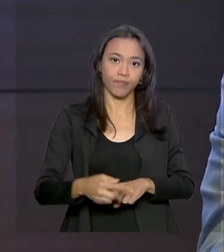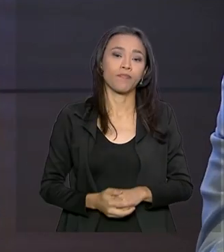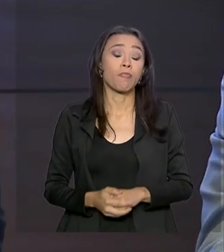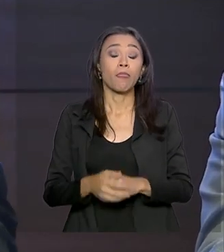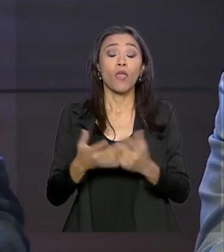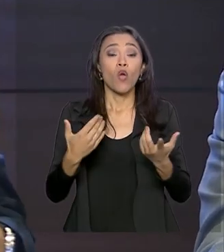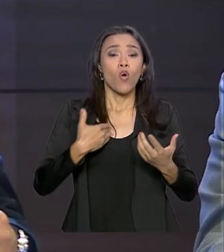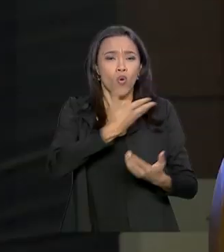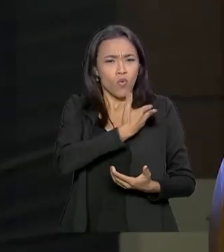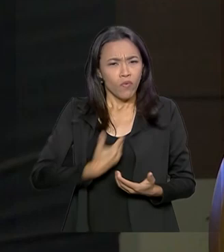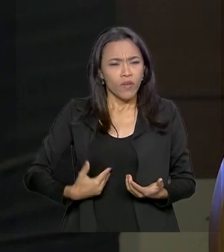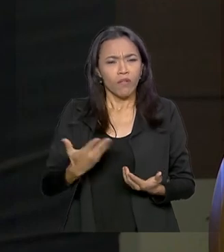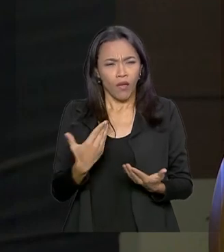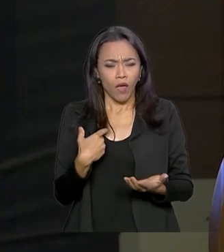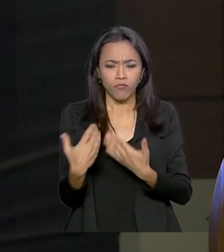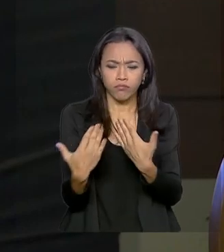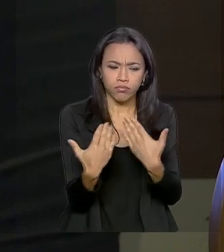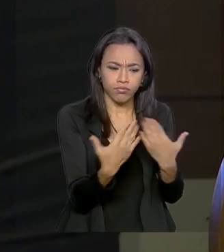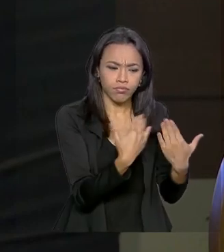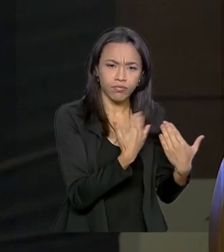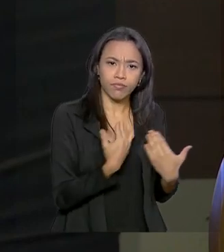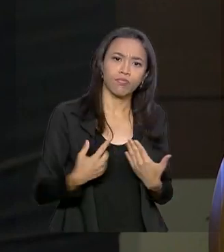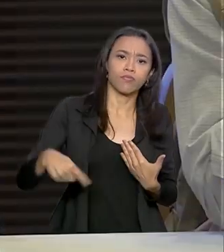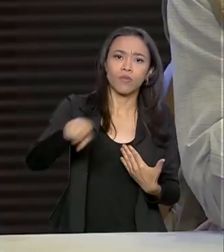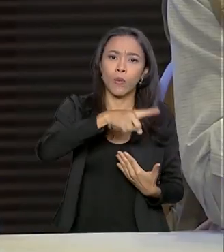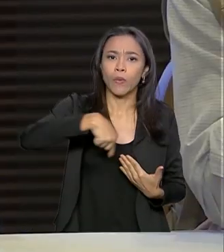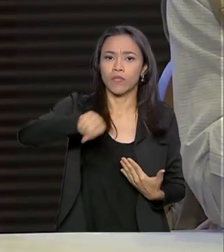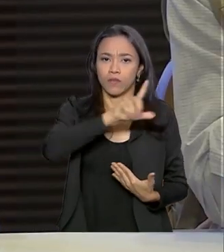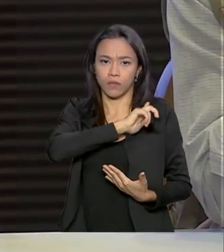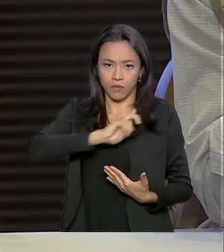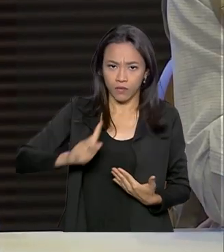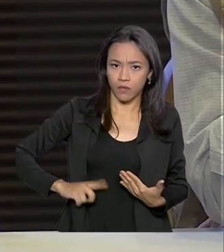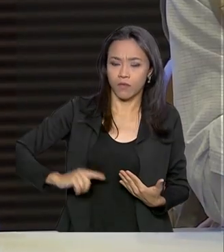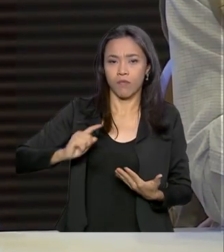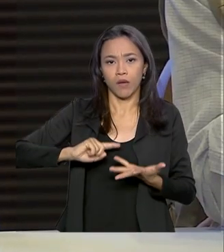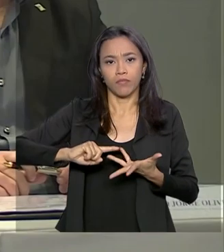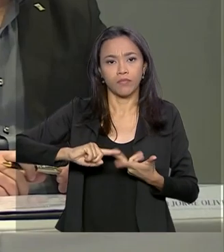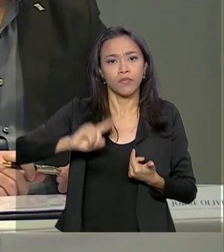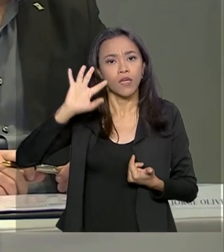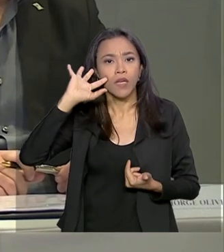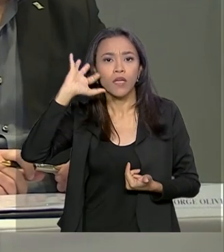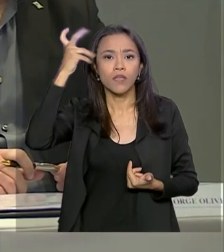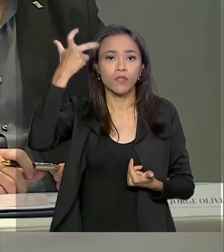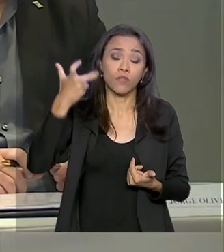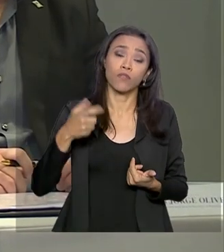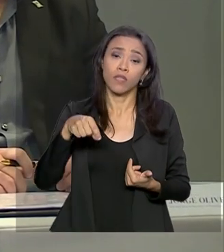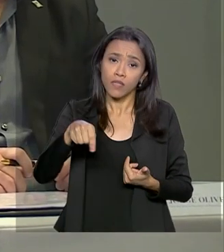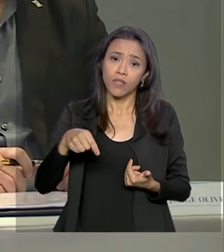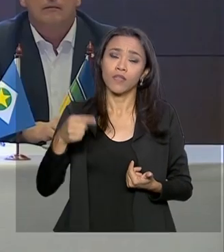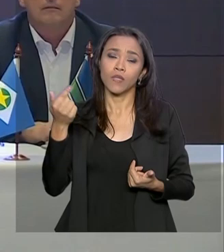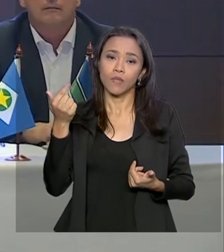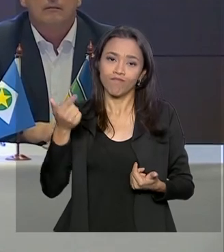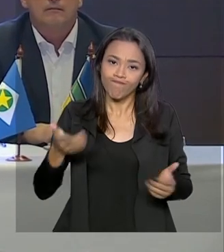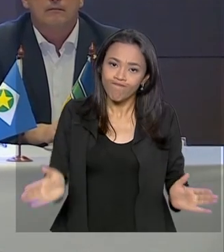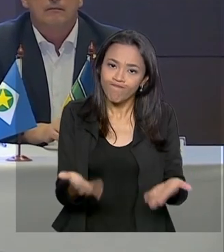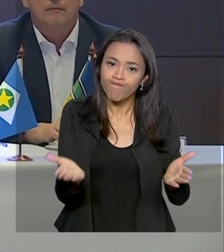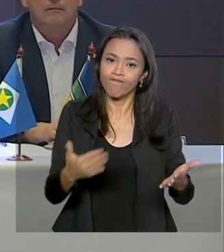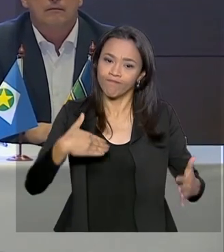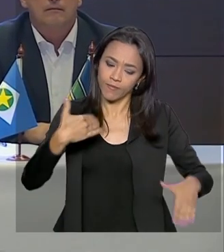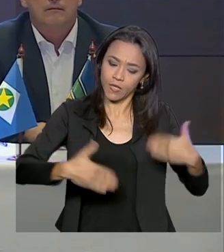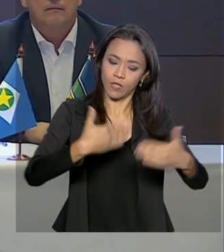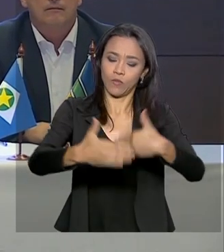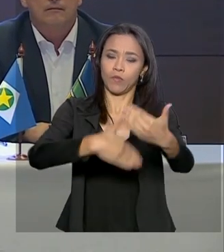aprofundar as discussões com essas autoridades locais na busca de soluções que equilibrem desenvolvimento com